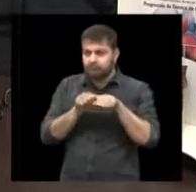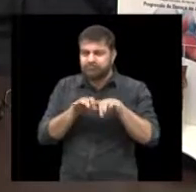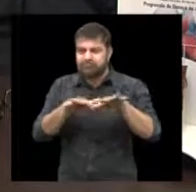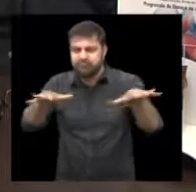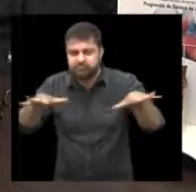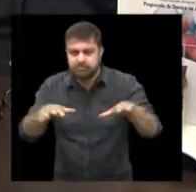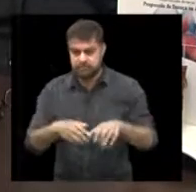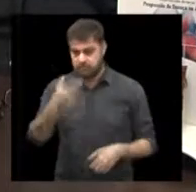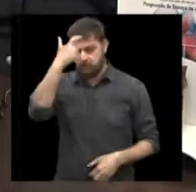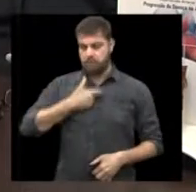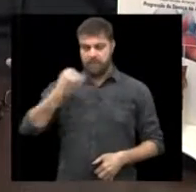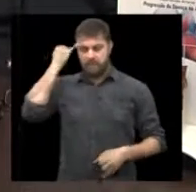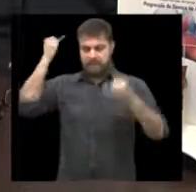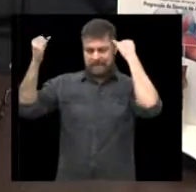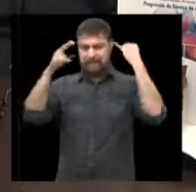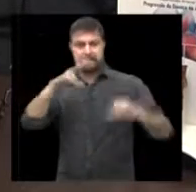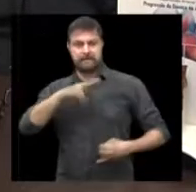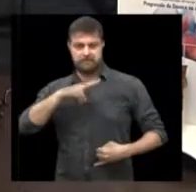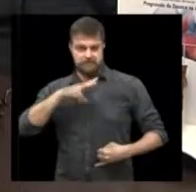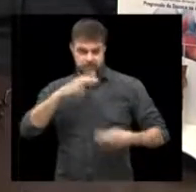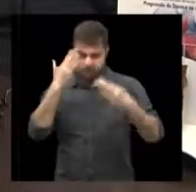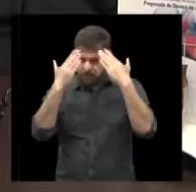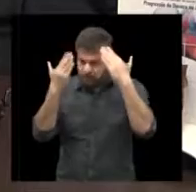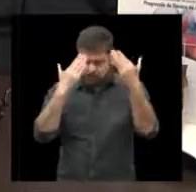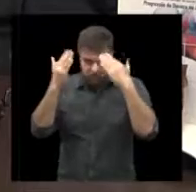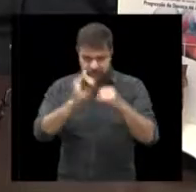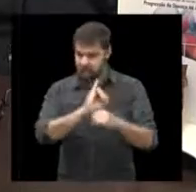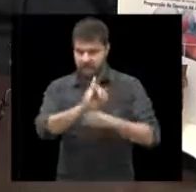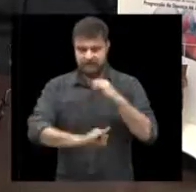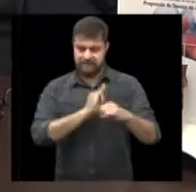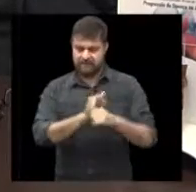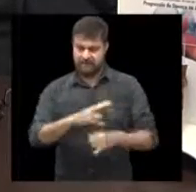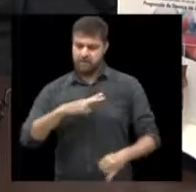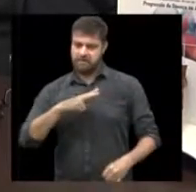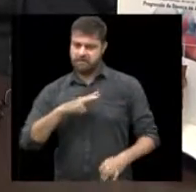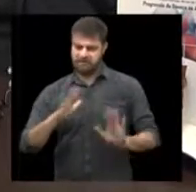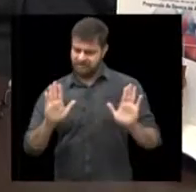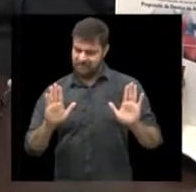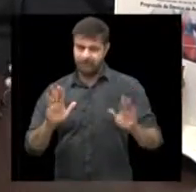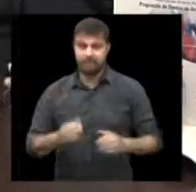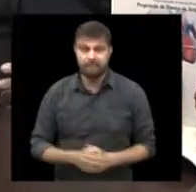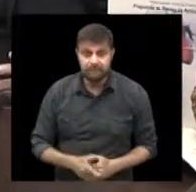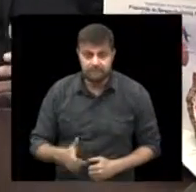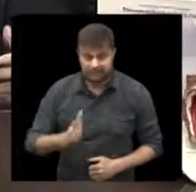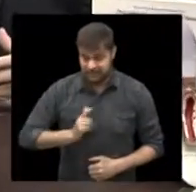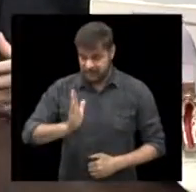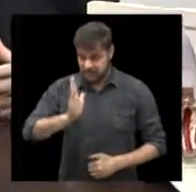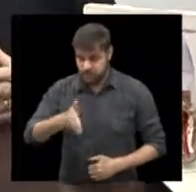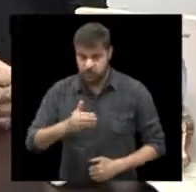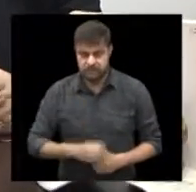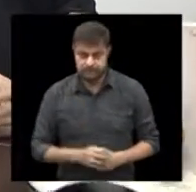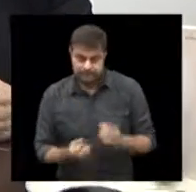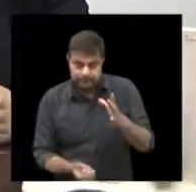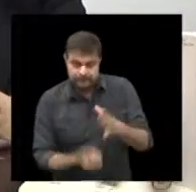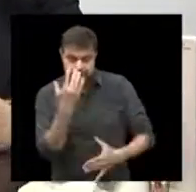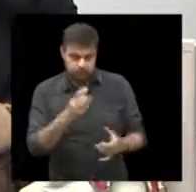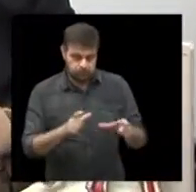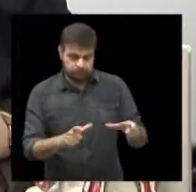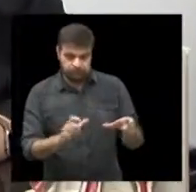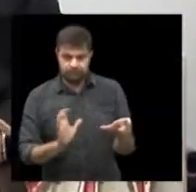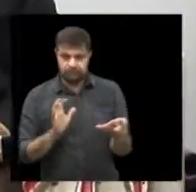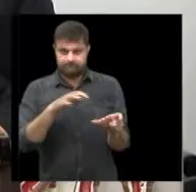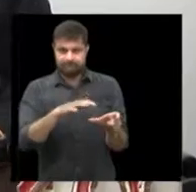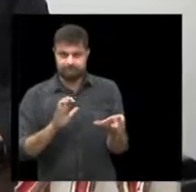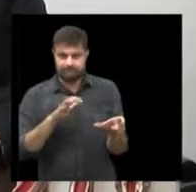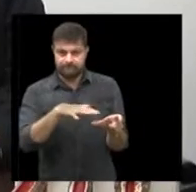é uma ideia minha o atendimento psicológico pela internet. Nós apenas criamos plataformas que